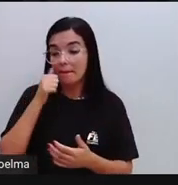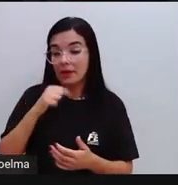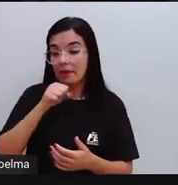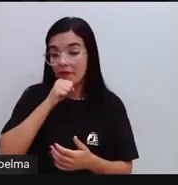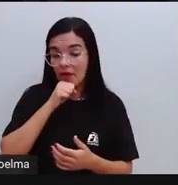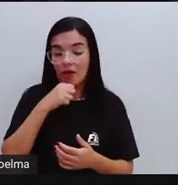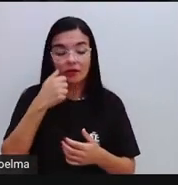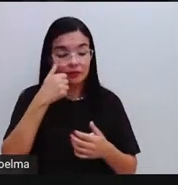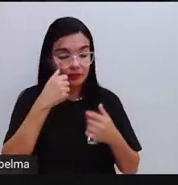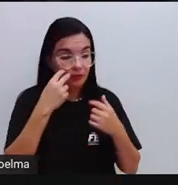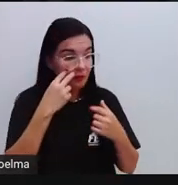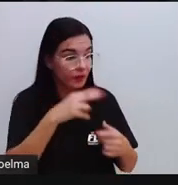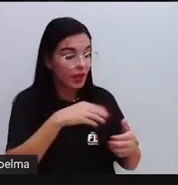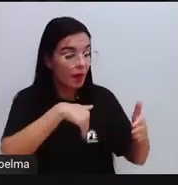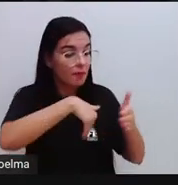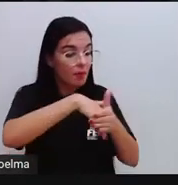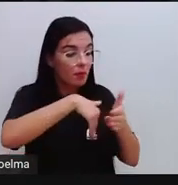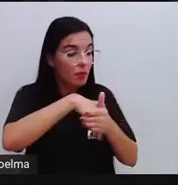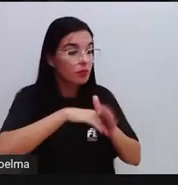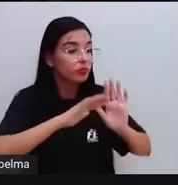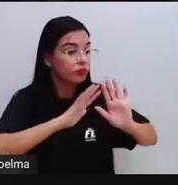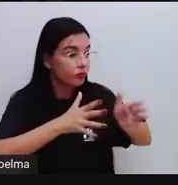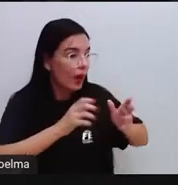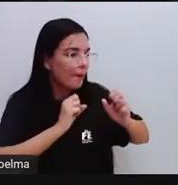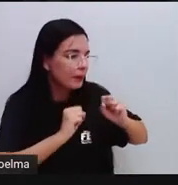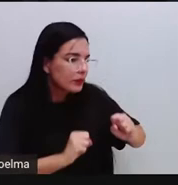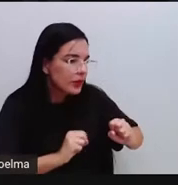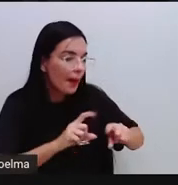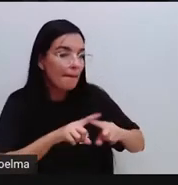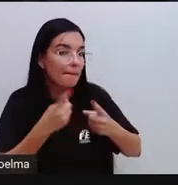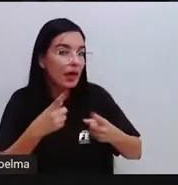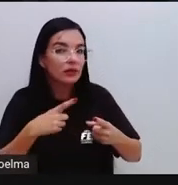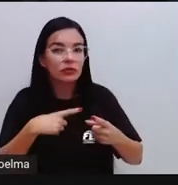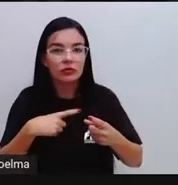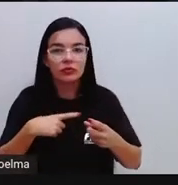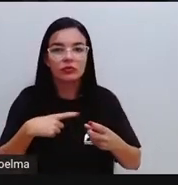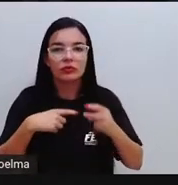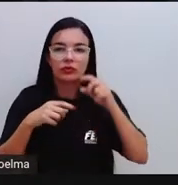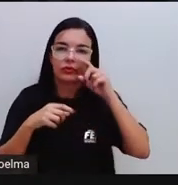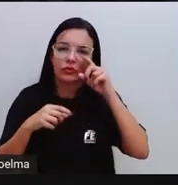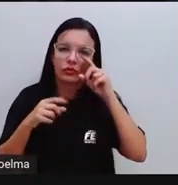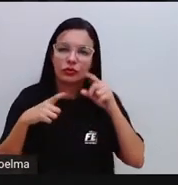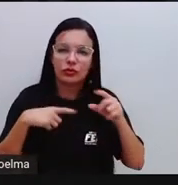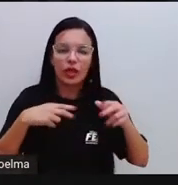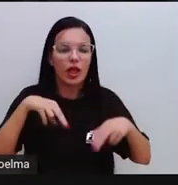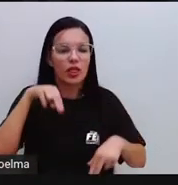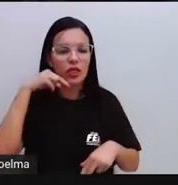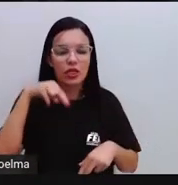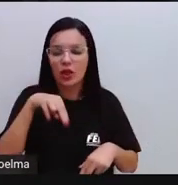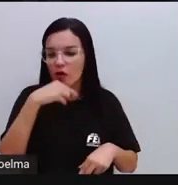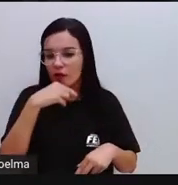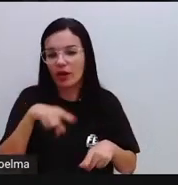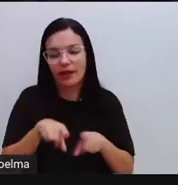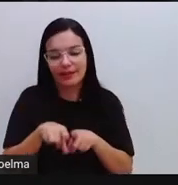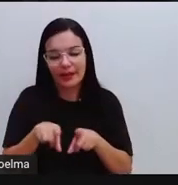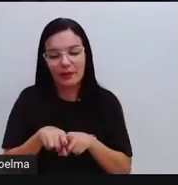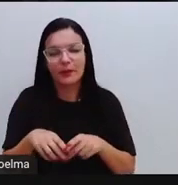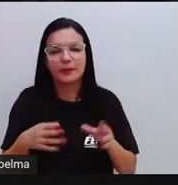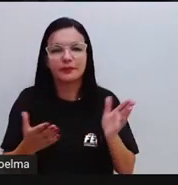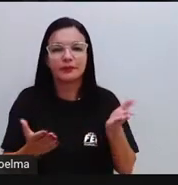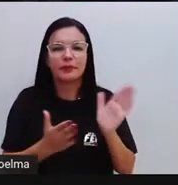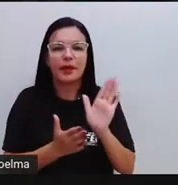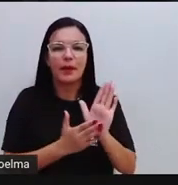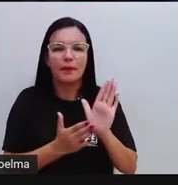ver jogos de futebol ou basquete, mas tinha horror a novelas e a programas de auditório. Era